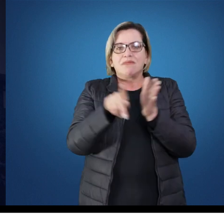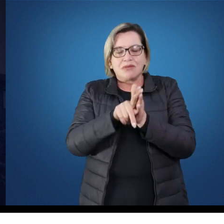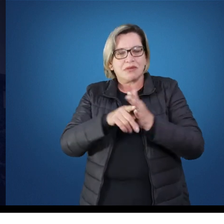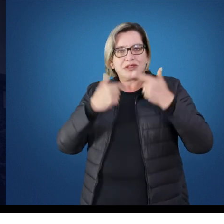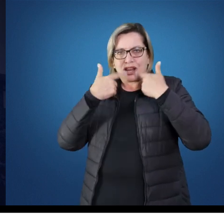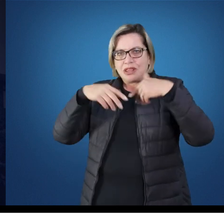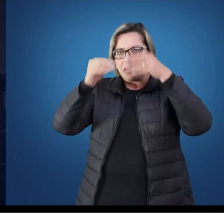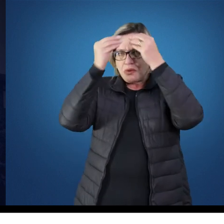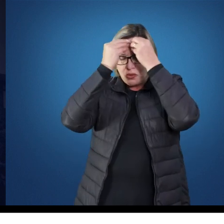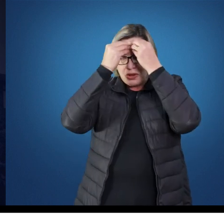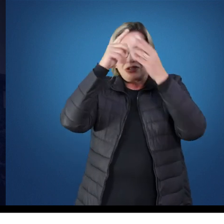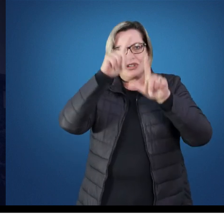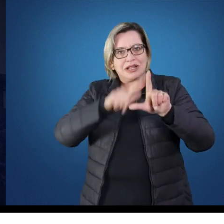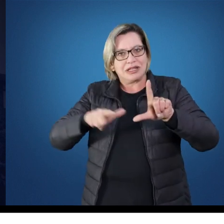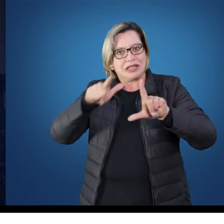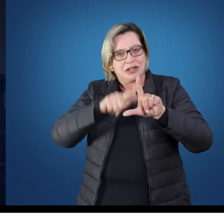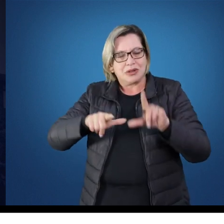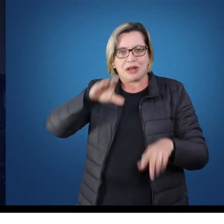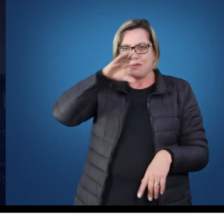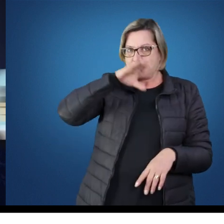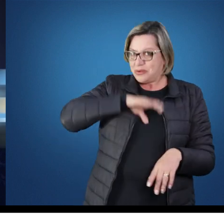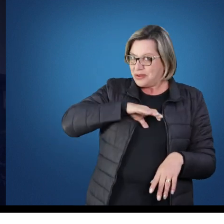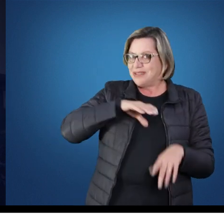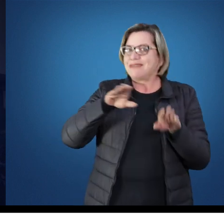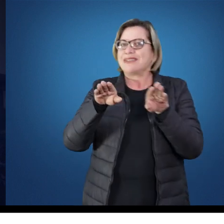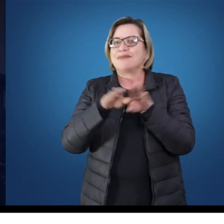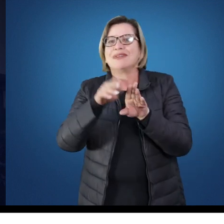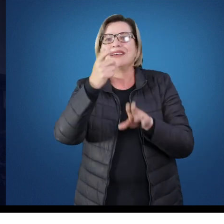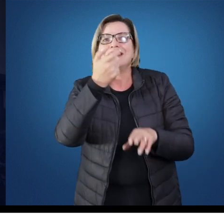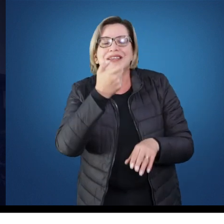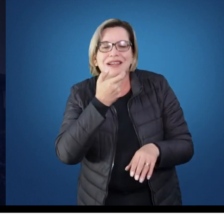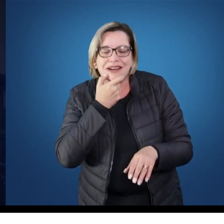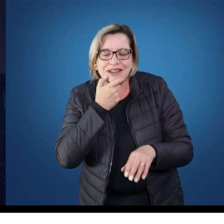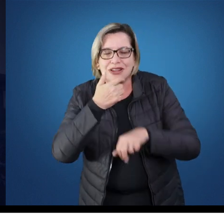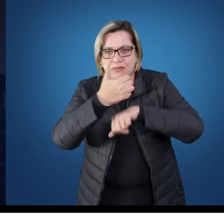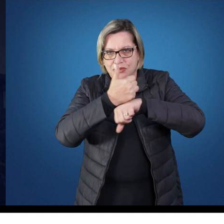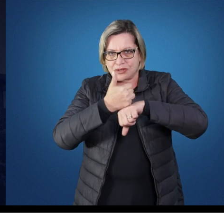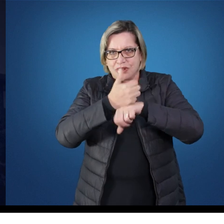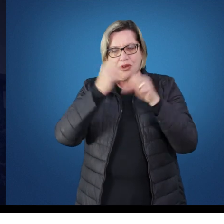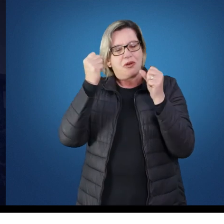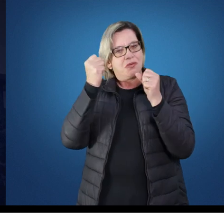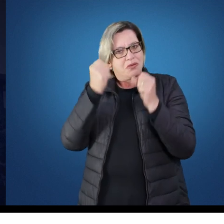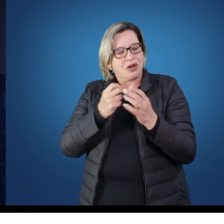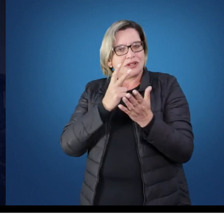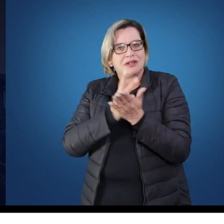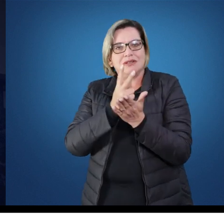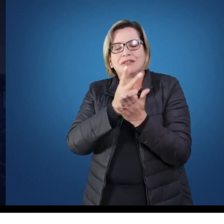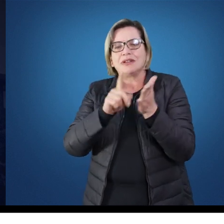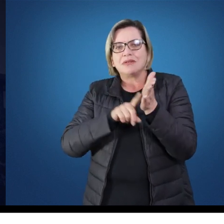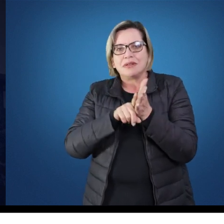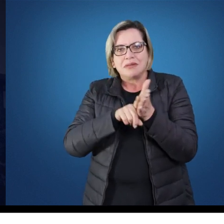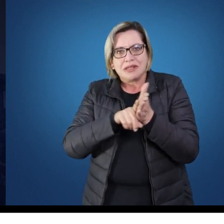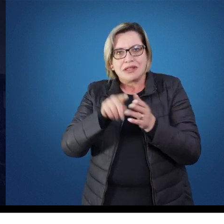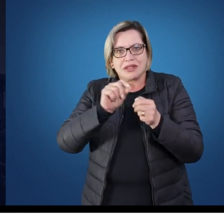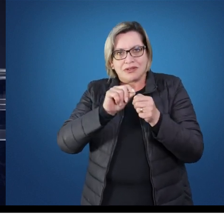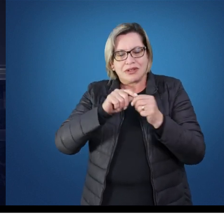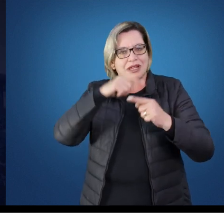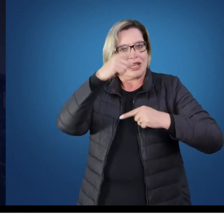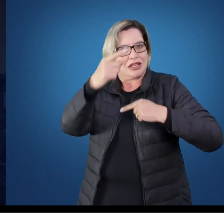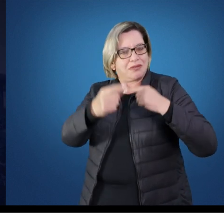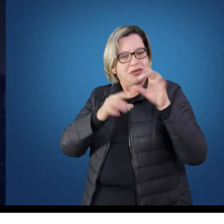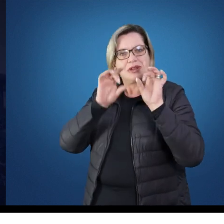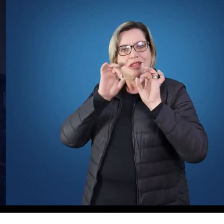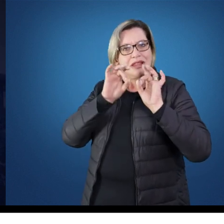língua portuguesa e língua inglesa. Esse profissional poderá desenvolver pesquisas e continuar os seus estudos na pós-graduação,